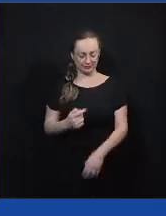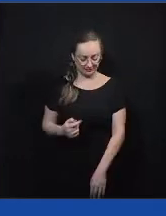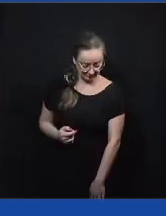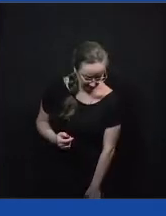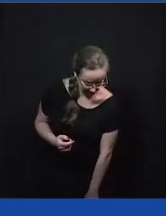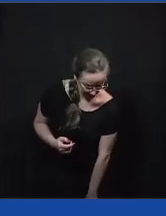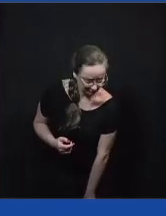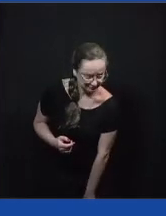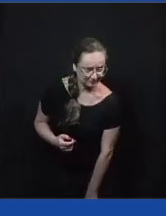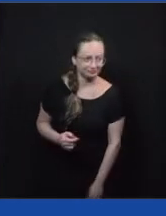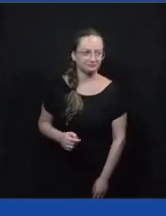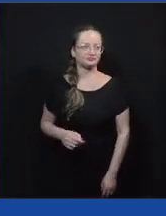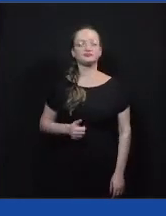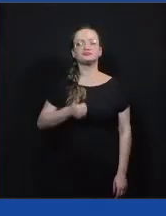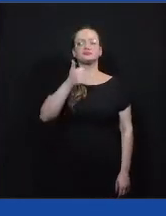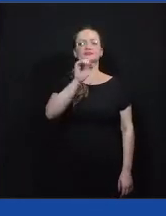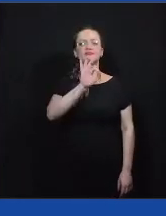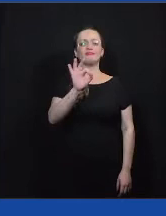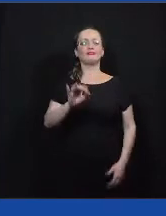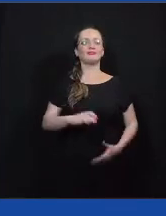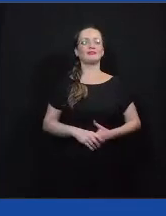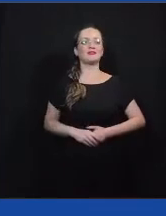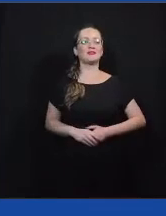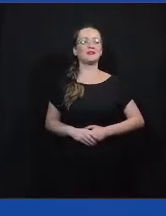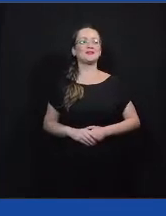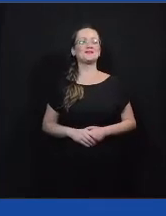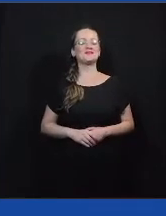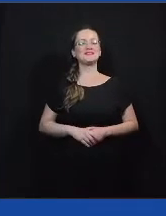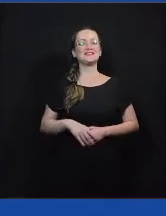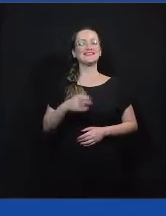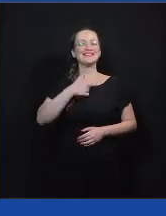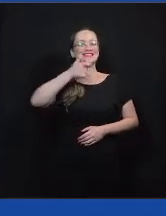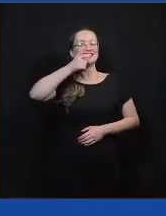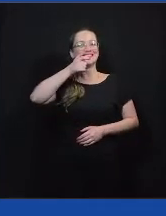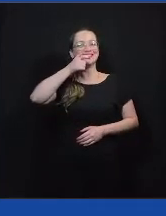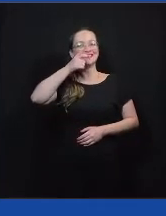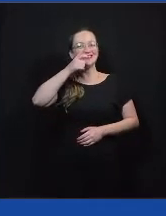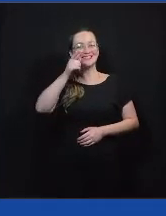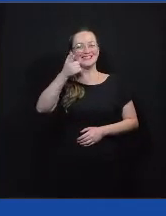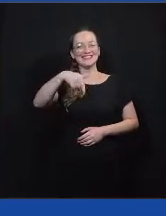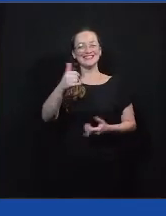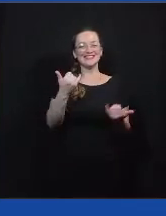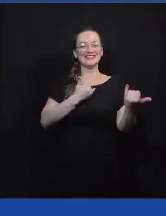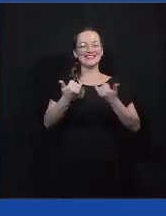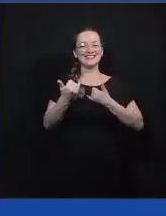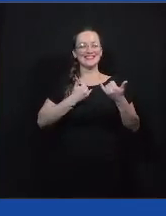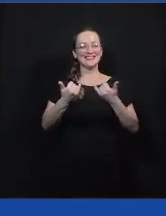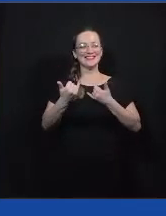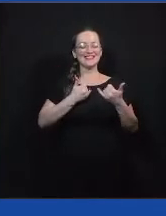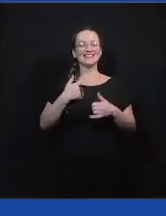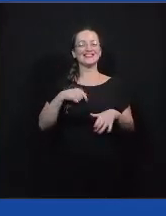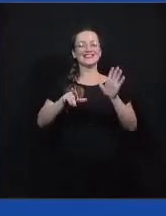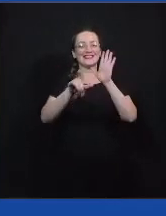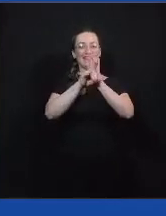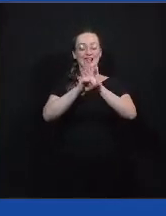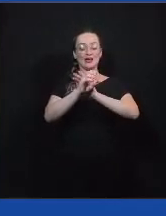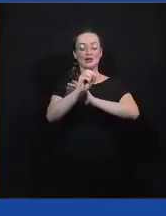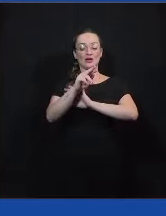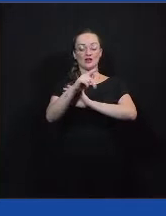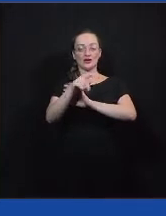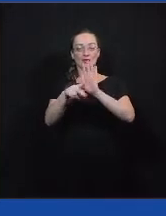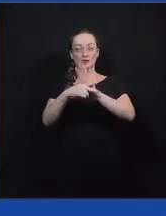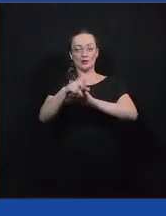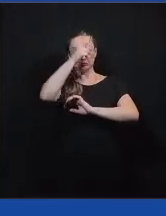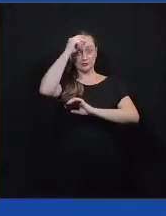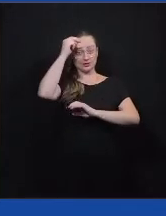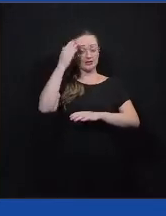Ainda bem. E foi muito interessante quando vocês me contaram que vocês tinham lido a lei orgânica do município para ver como que as mulheres